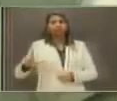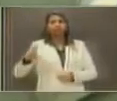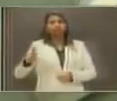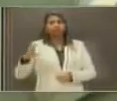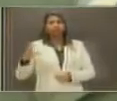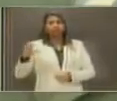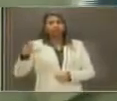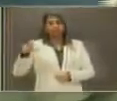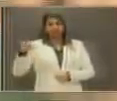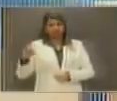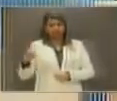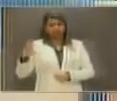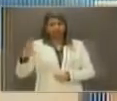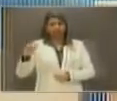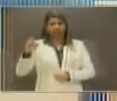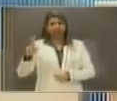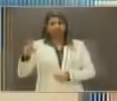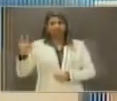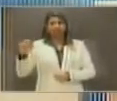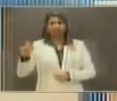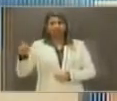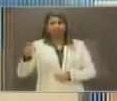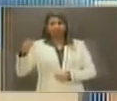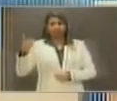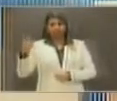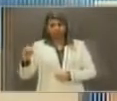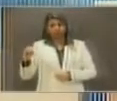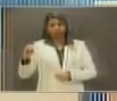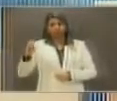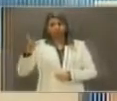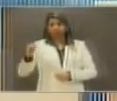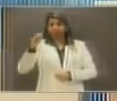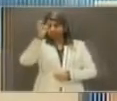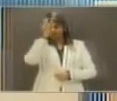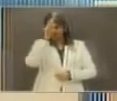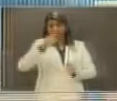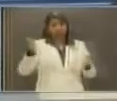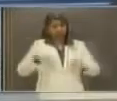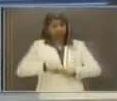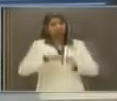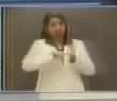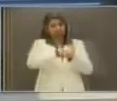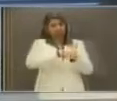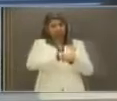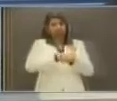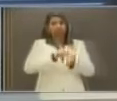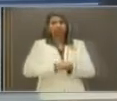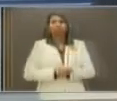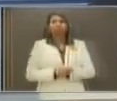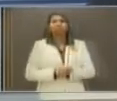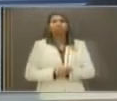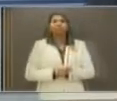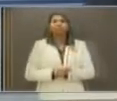Cartacho. 30 segundos para a pergunta. Candidato,